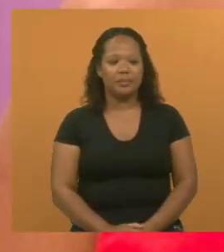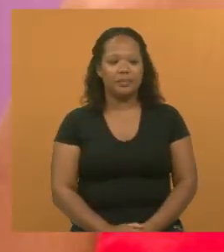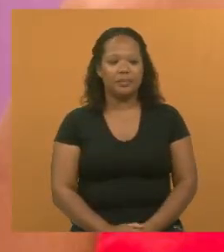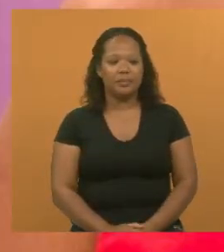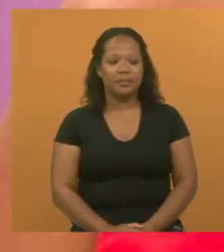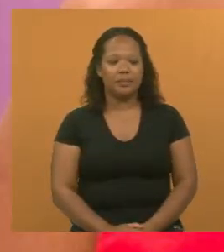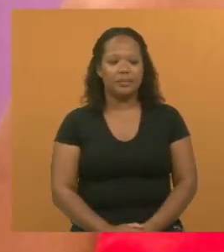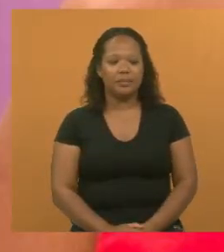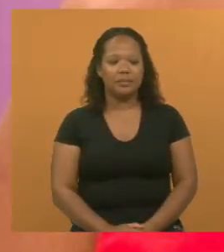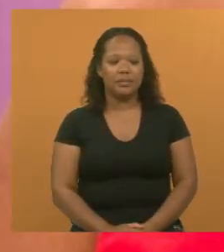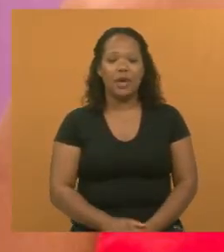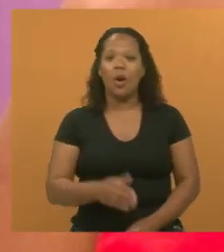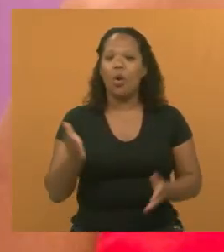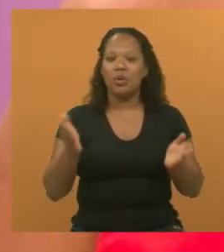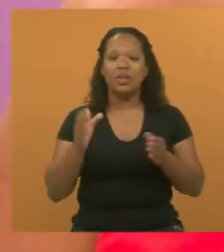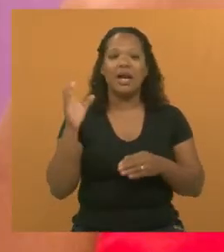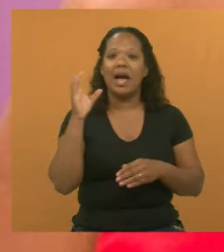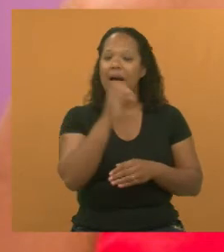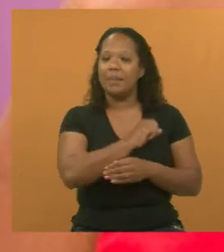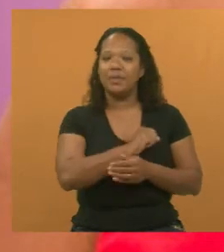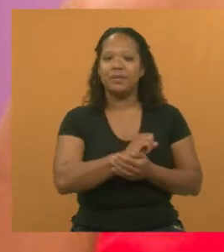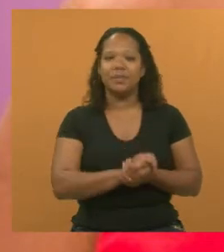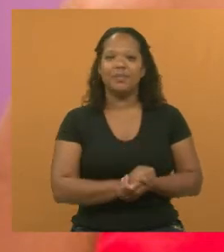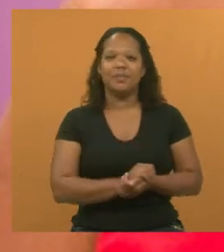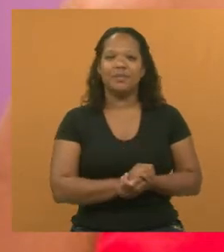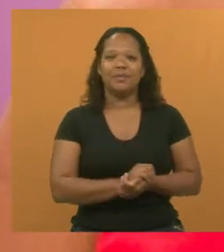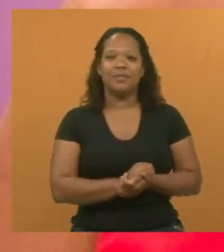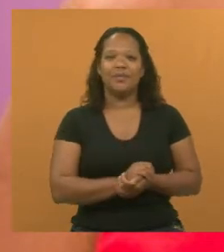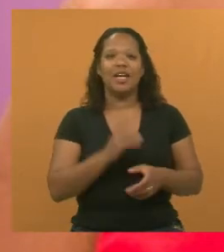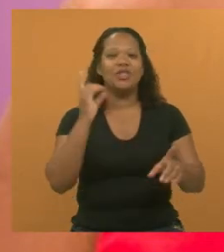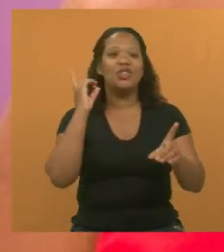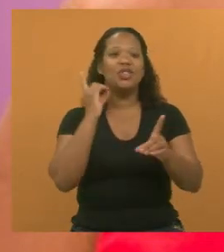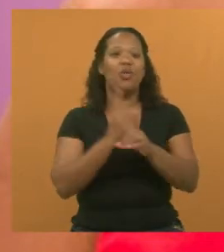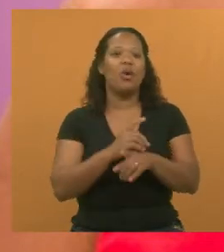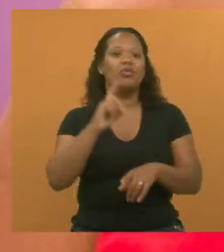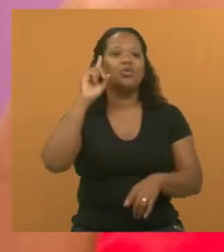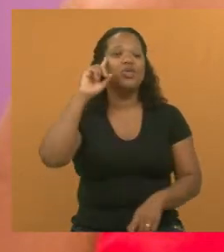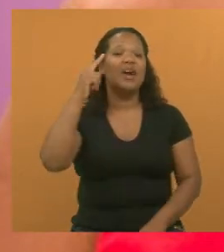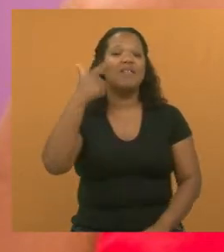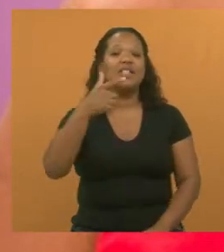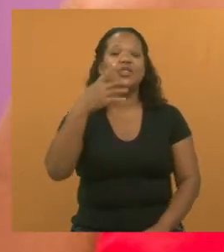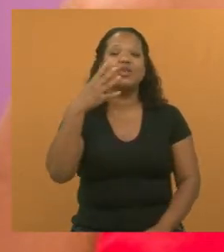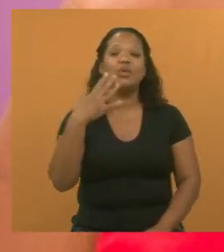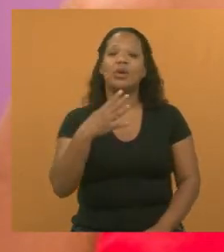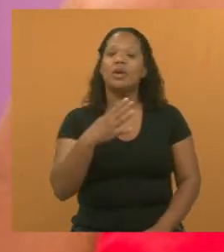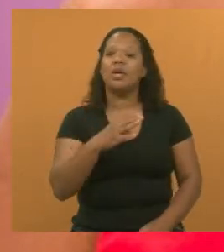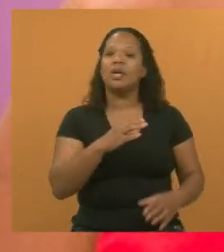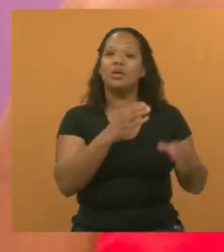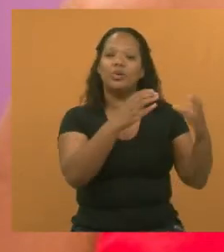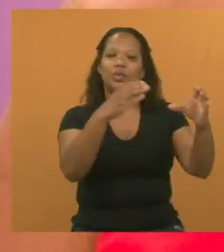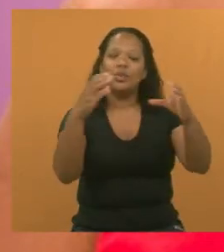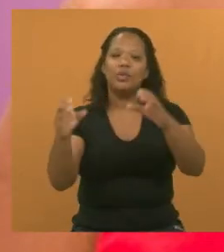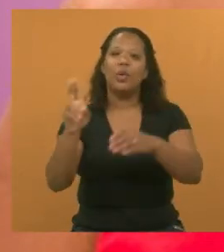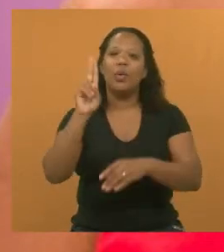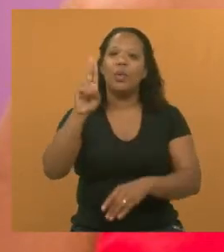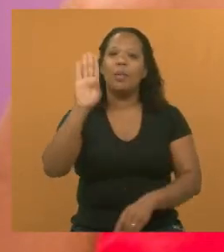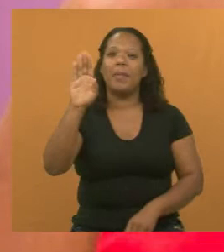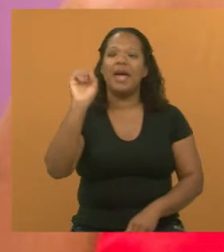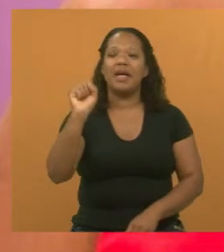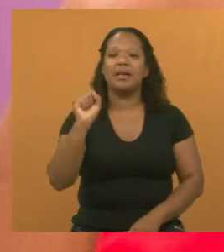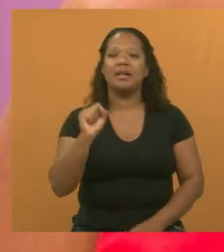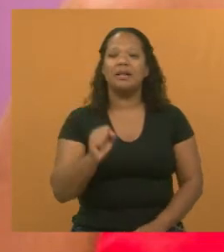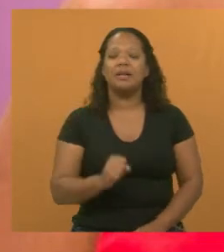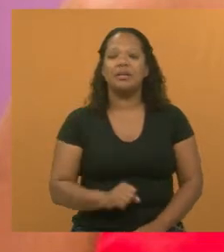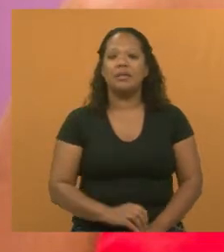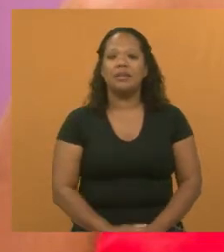Hoje será curto, é um chamamento, te encontro no dia 24, em todas as UBSs. Estarei